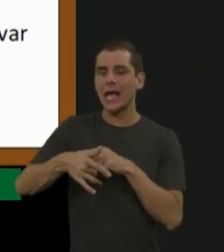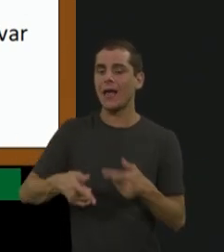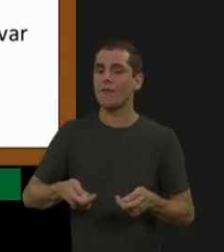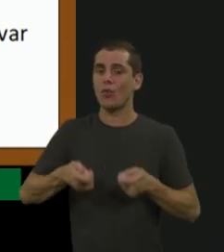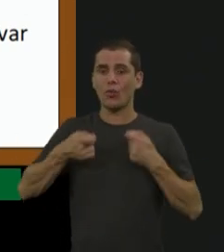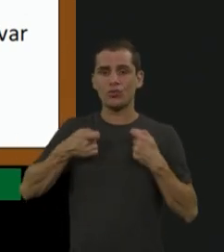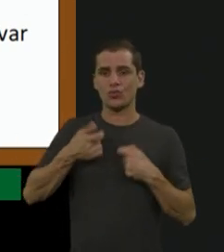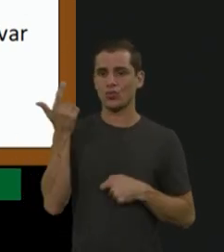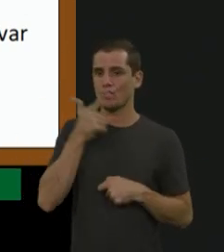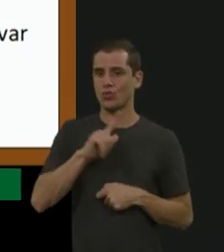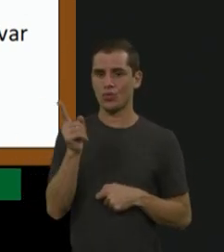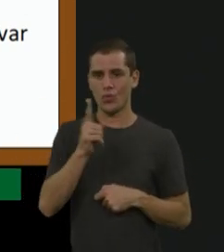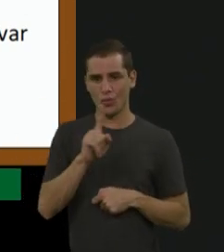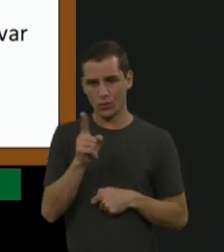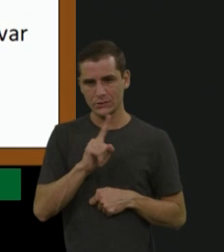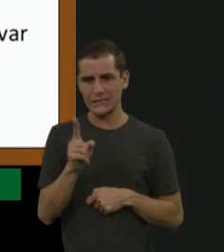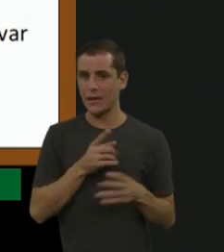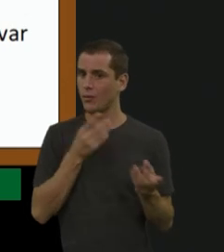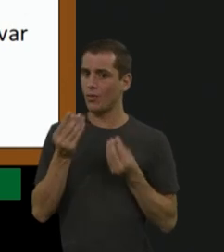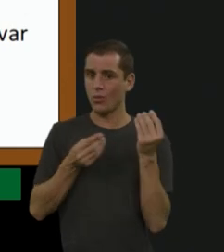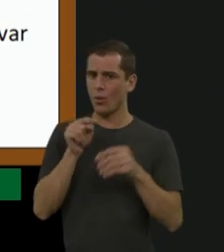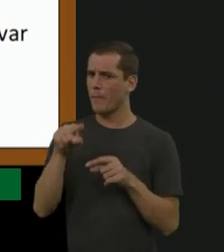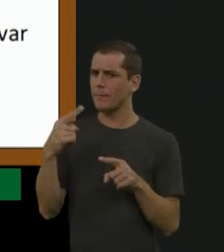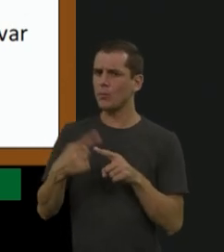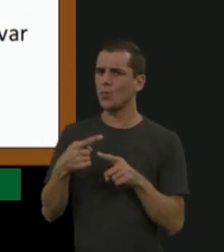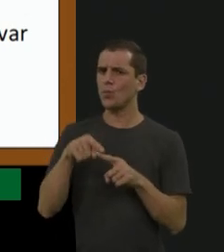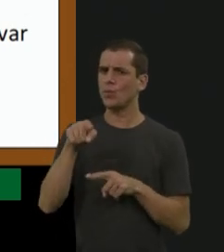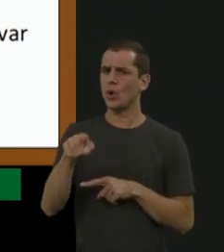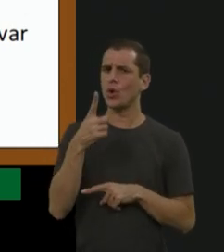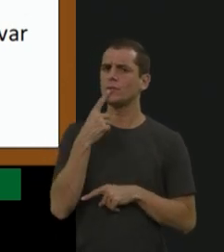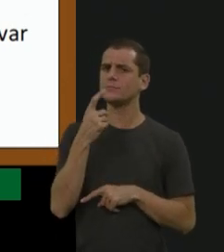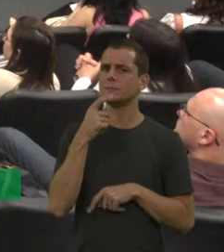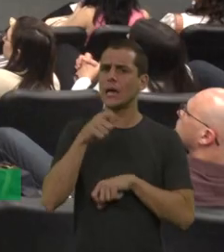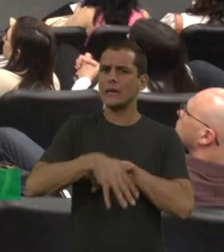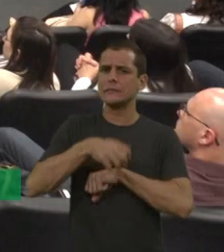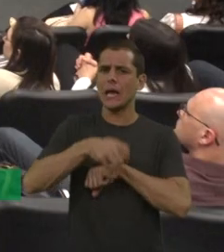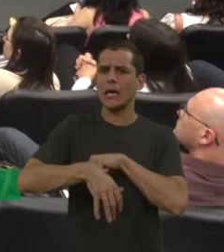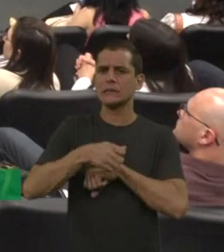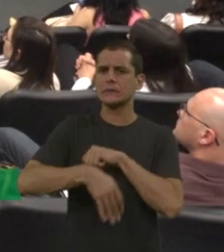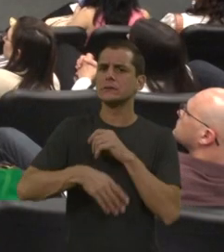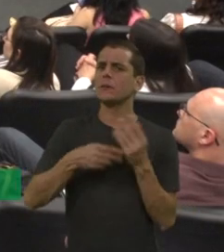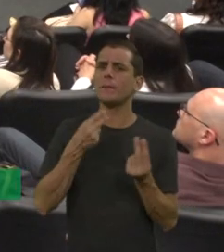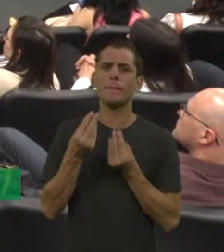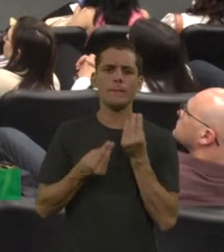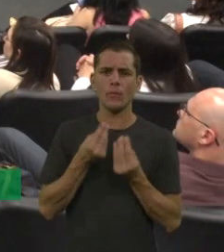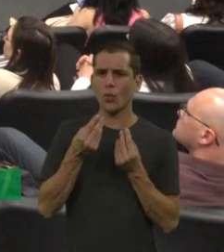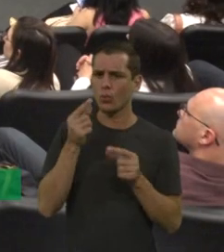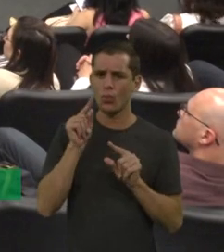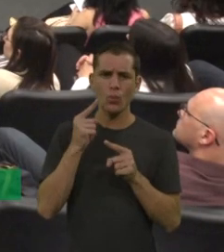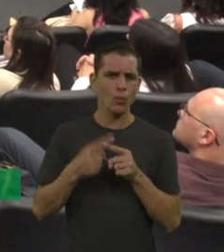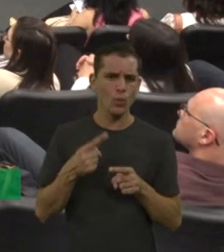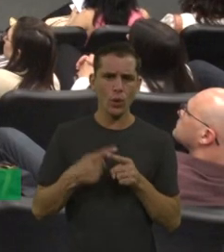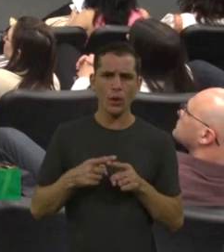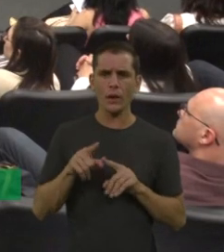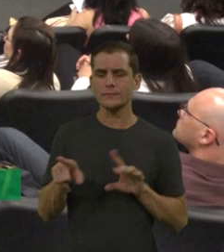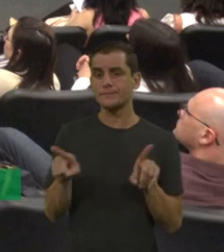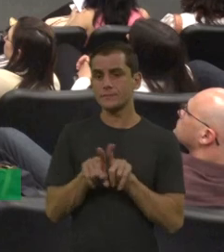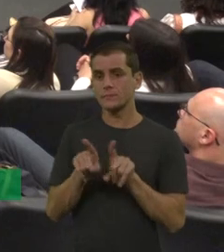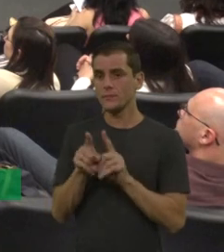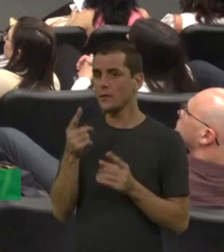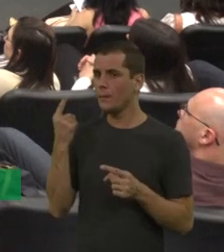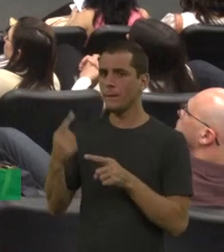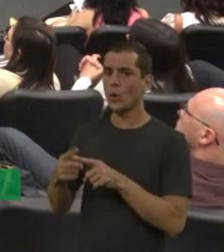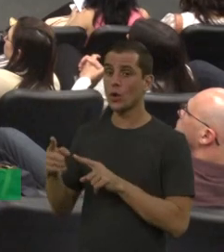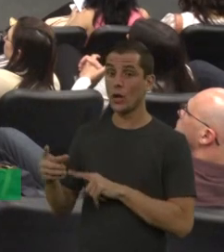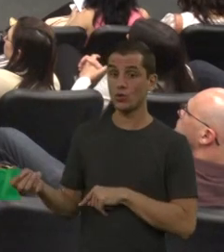que às vezes a gente não sabe nem dizer o que é ainda aquele sangramento residual e o que é um sangramento novo. E poucas